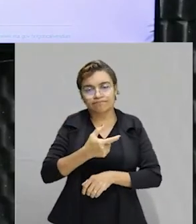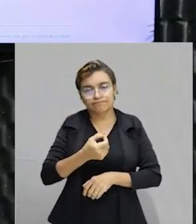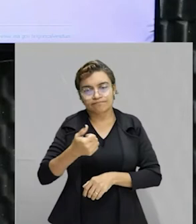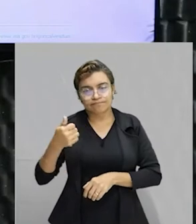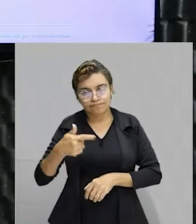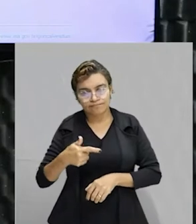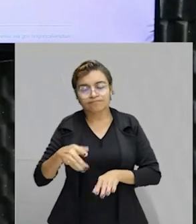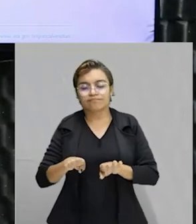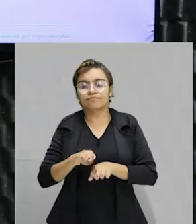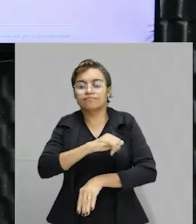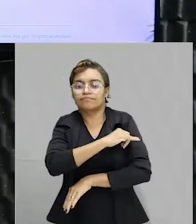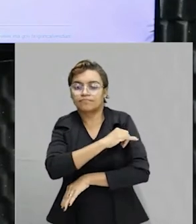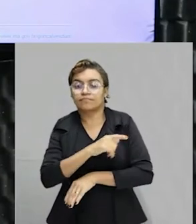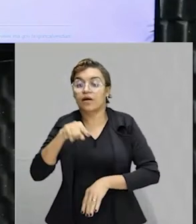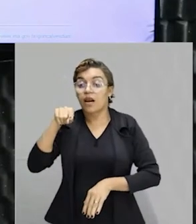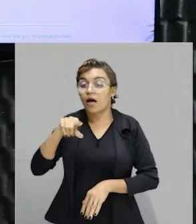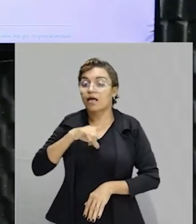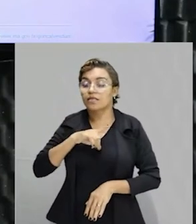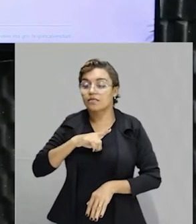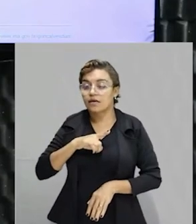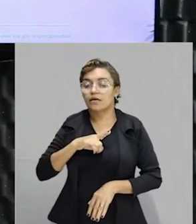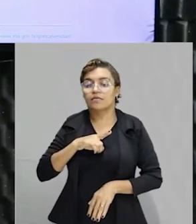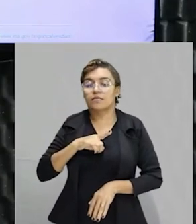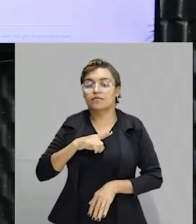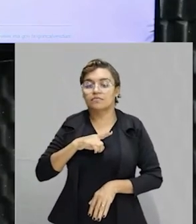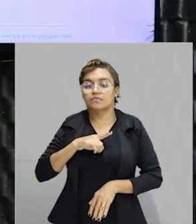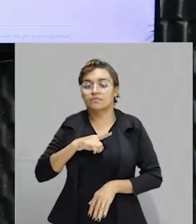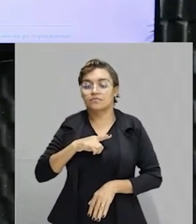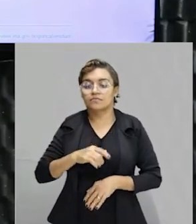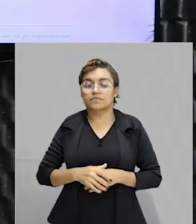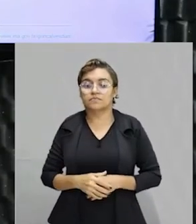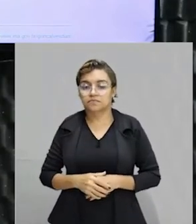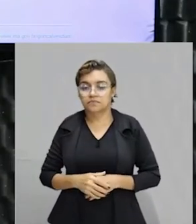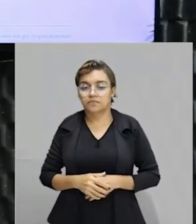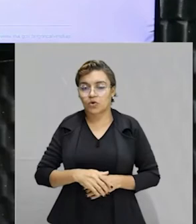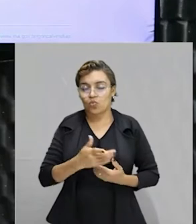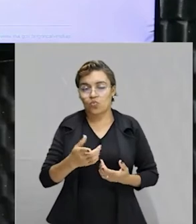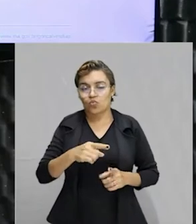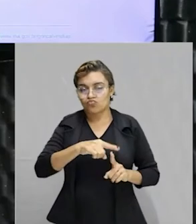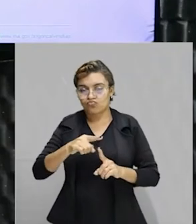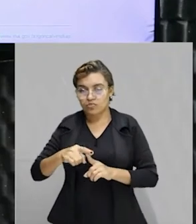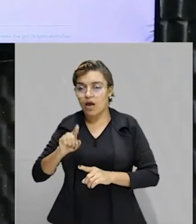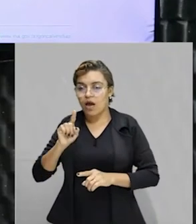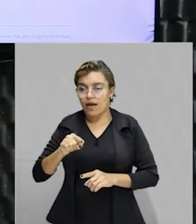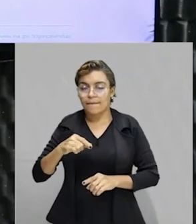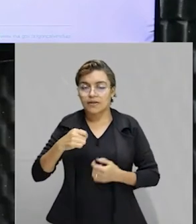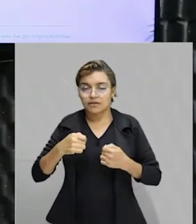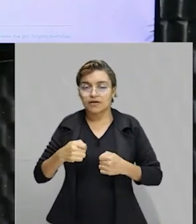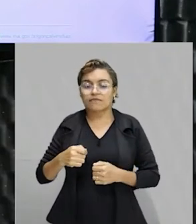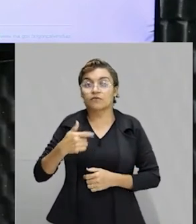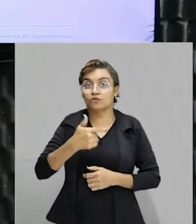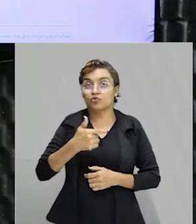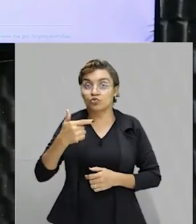Naquela oportunidade, a prova foi realizada em vinte e dois vírgula setenta e seis segundos,